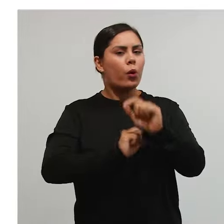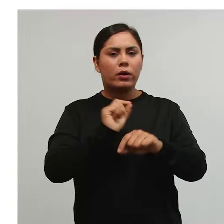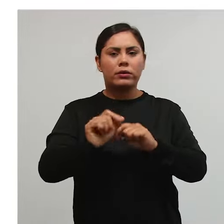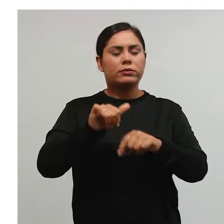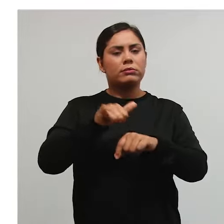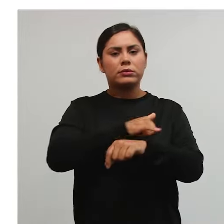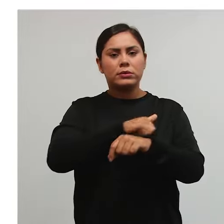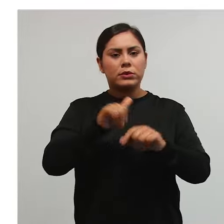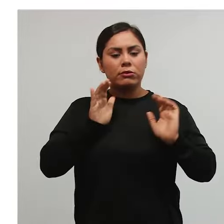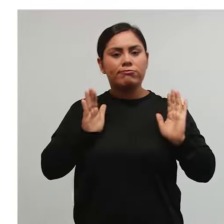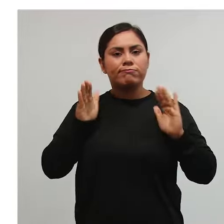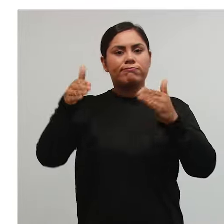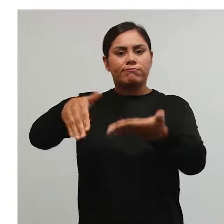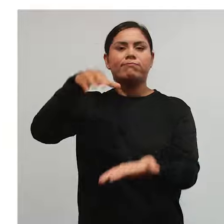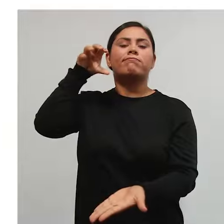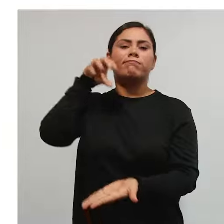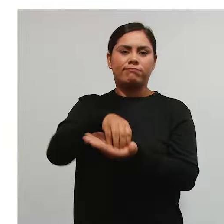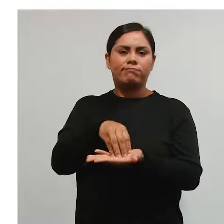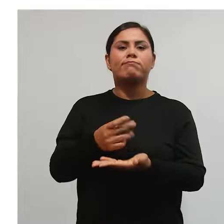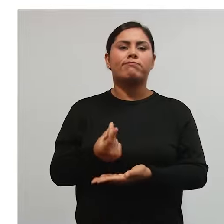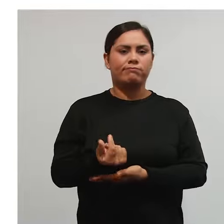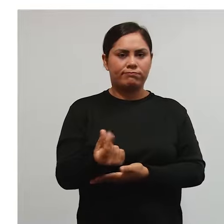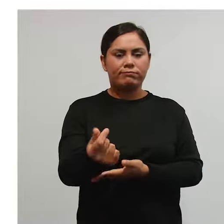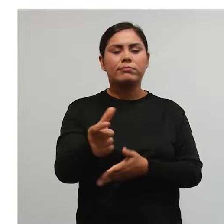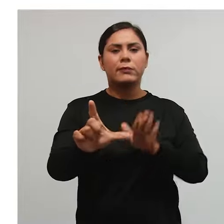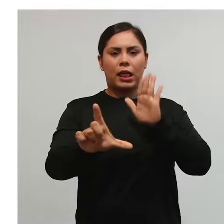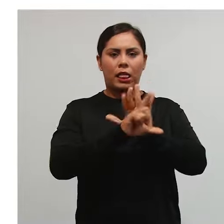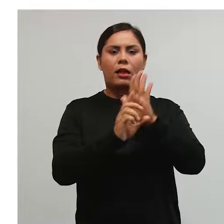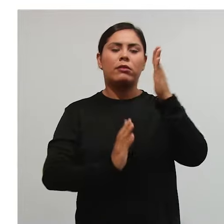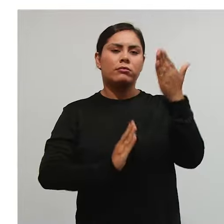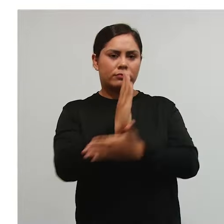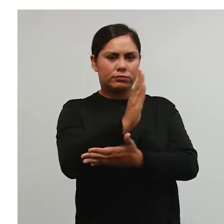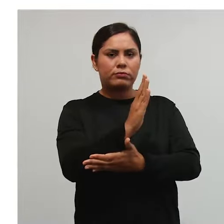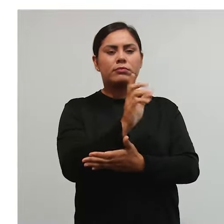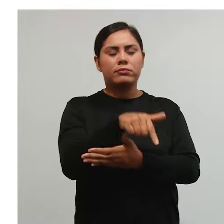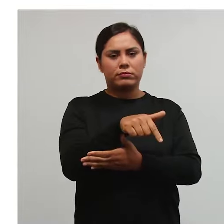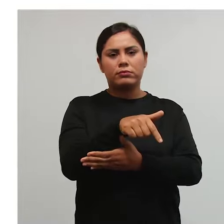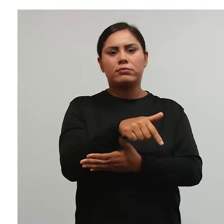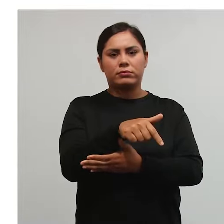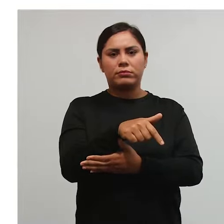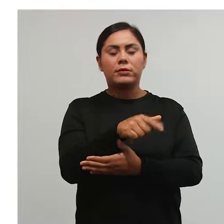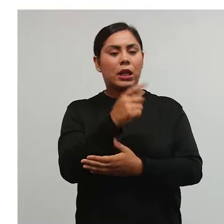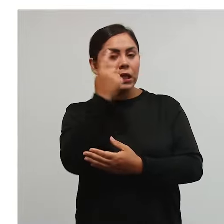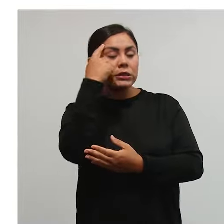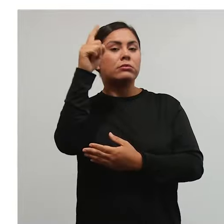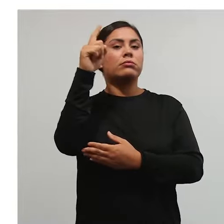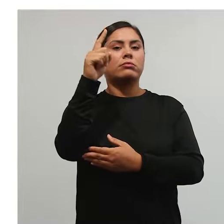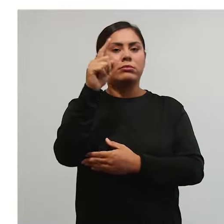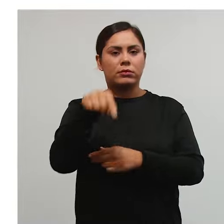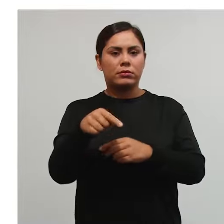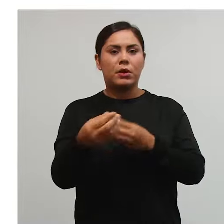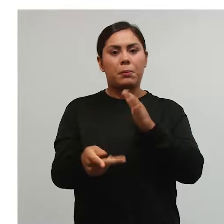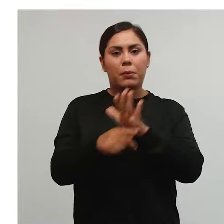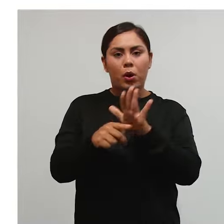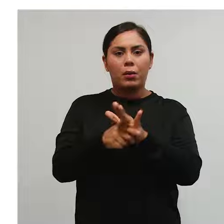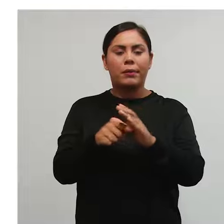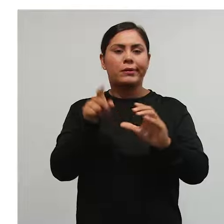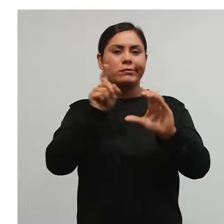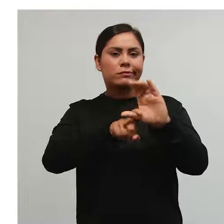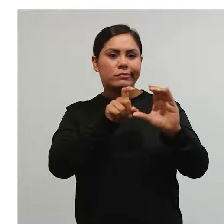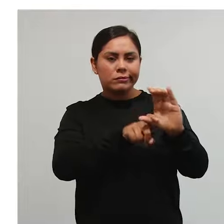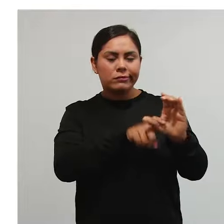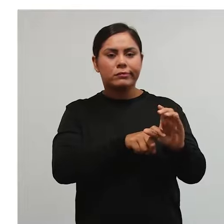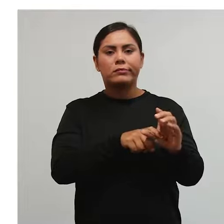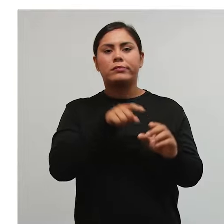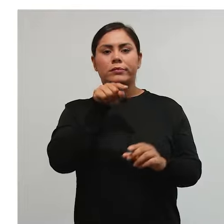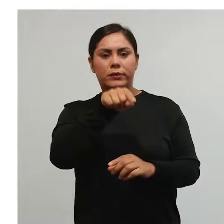da concretização do paradigma legal previsto abstratamente na hipótese de incidência tributária. Tá?